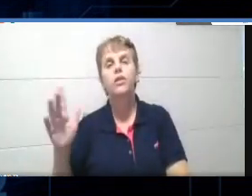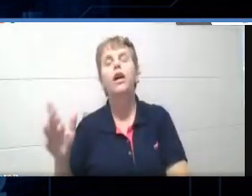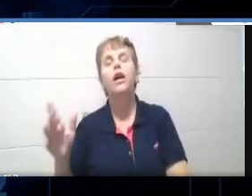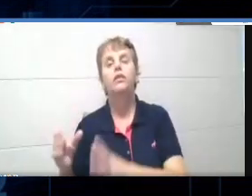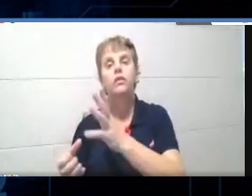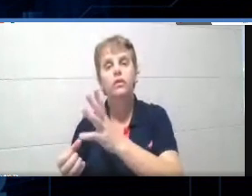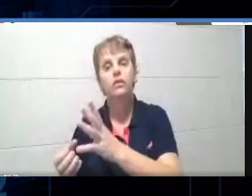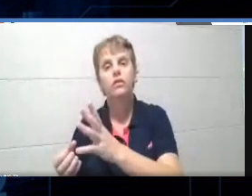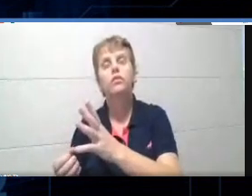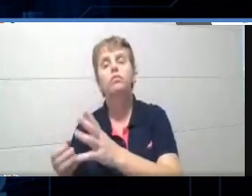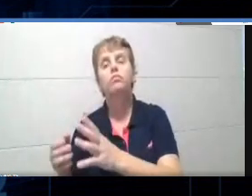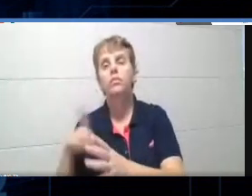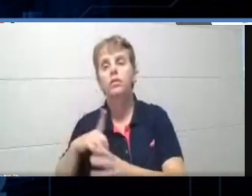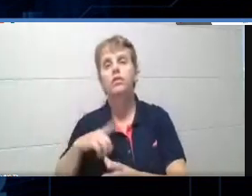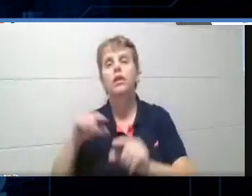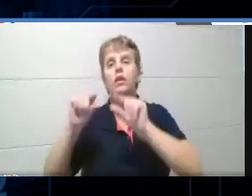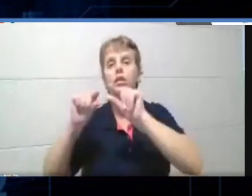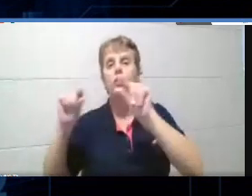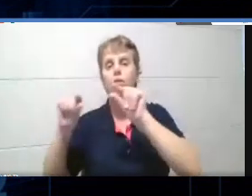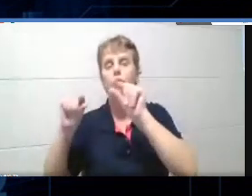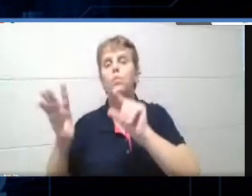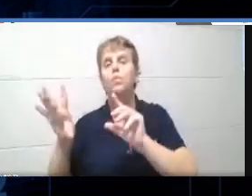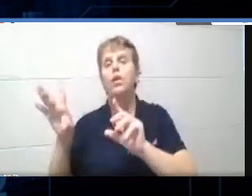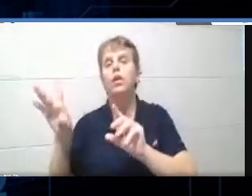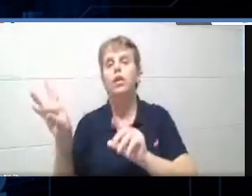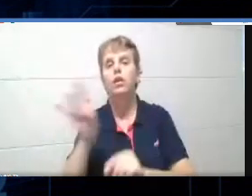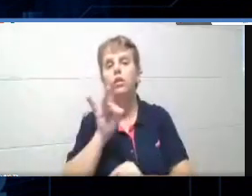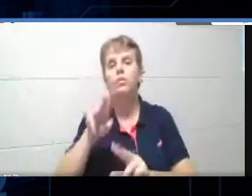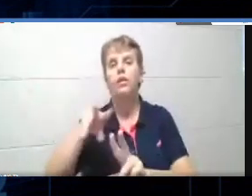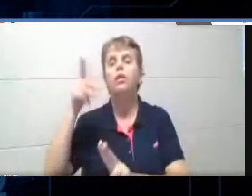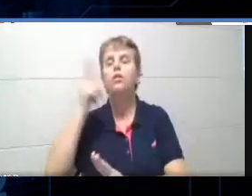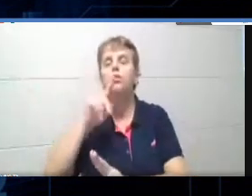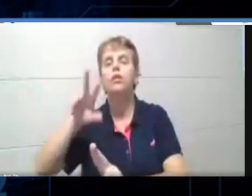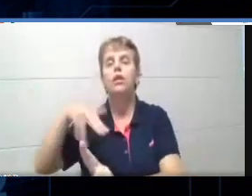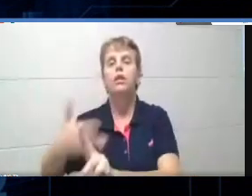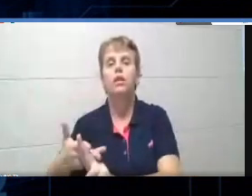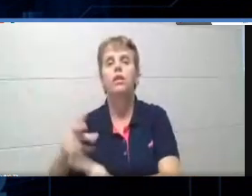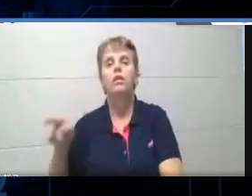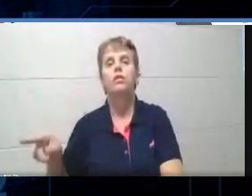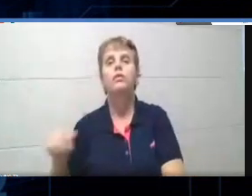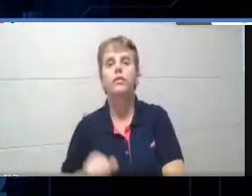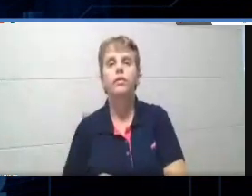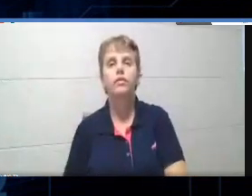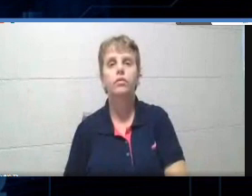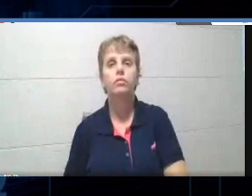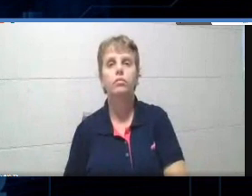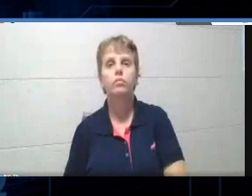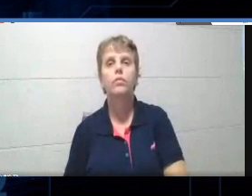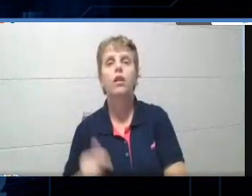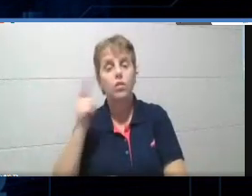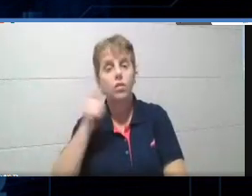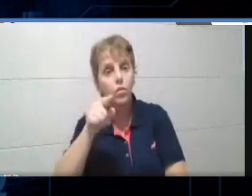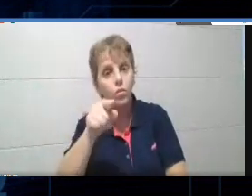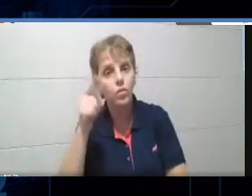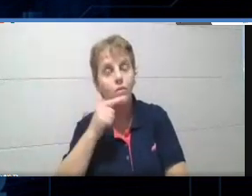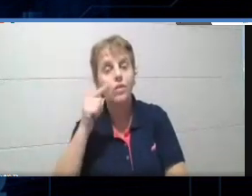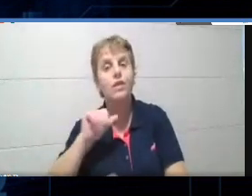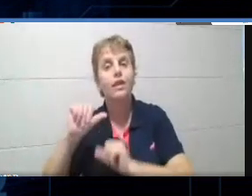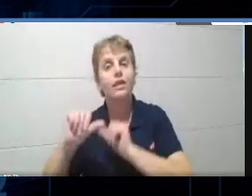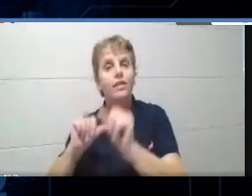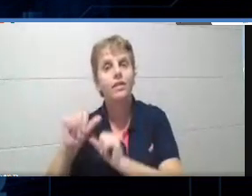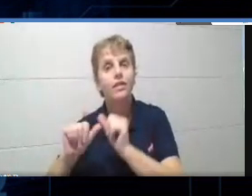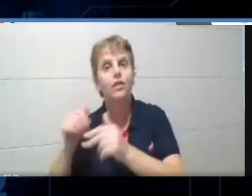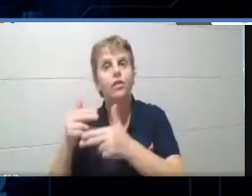uma cópia, tá? Ele duplica aquele quiz para que você possa estar fazendo as alterações